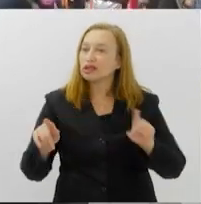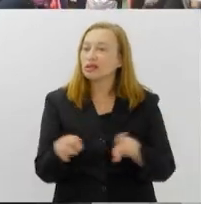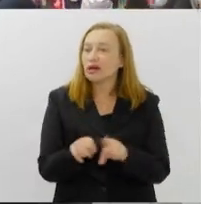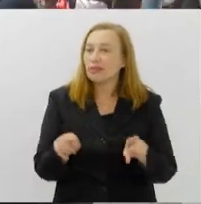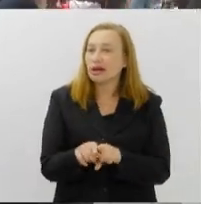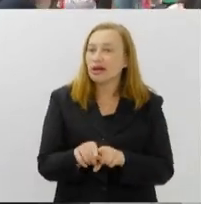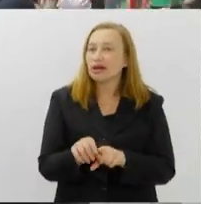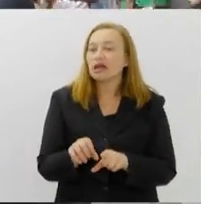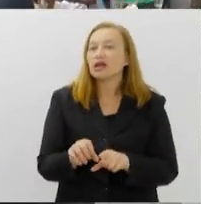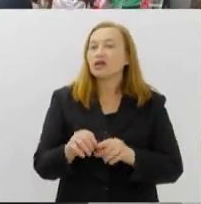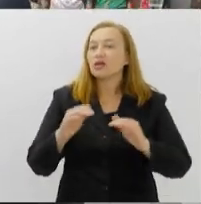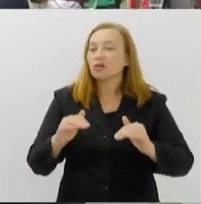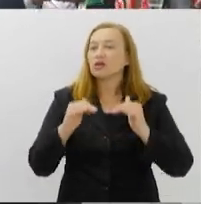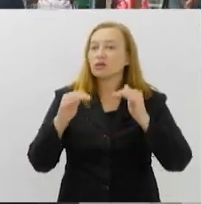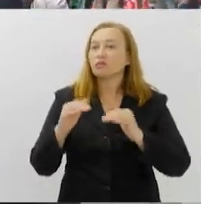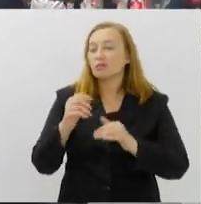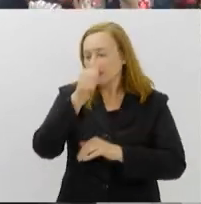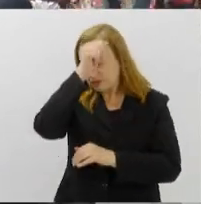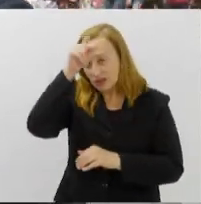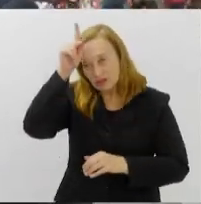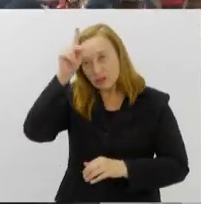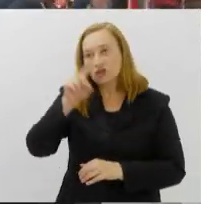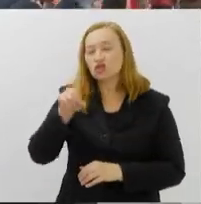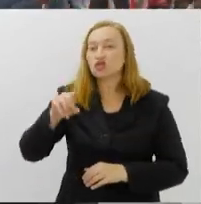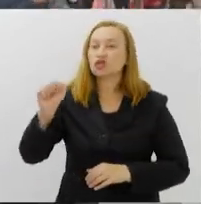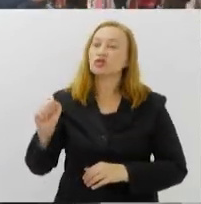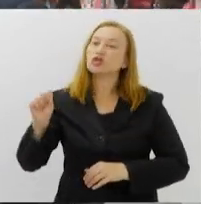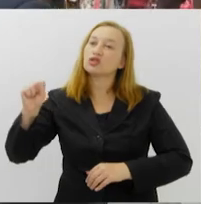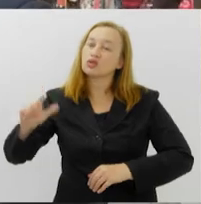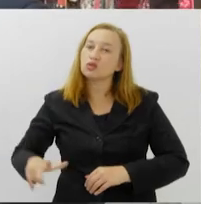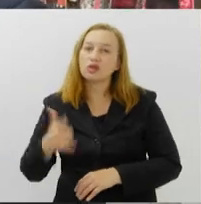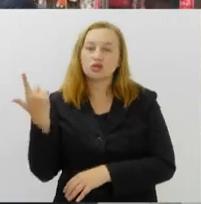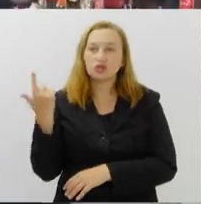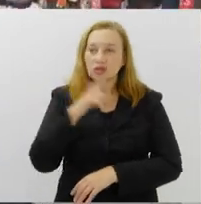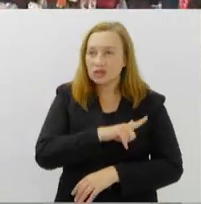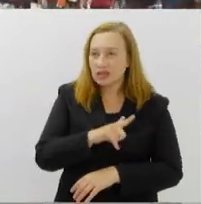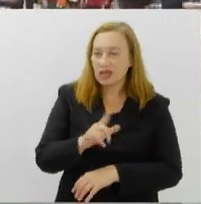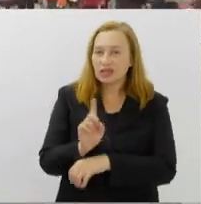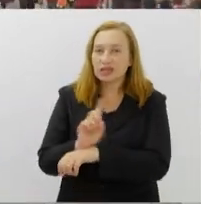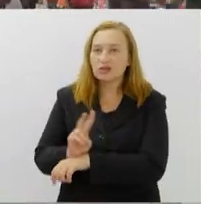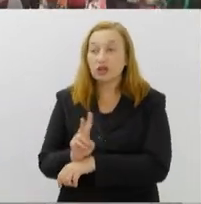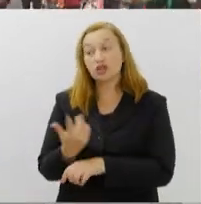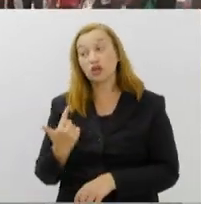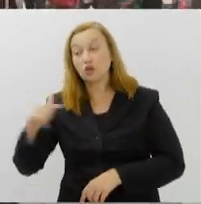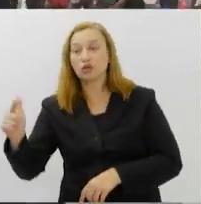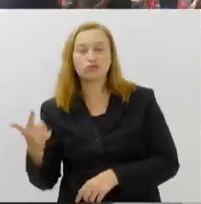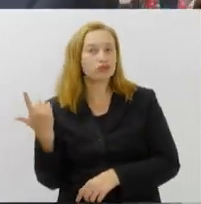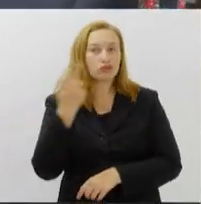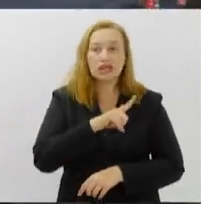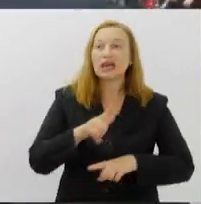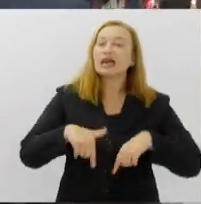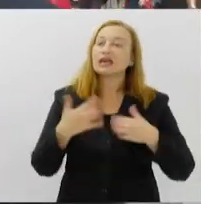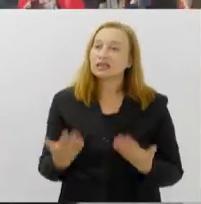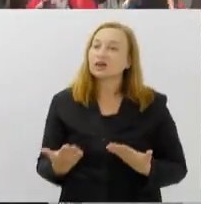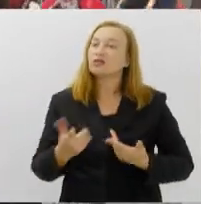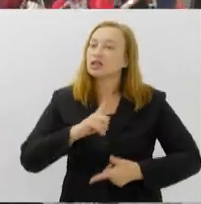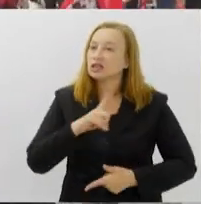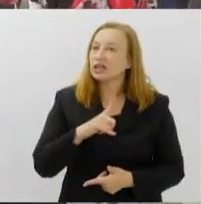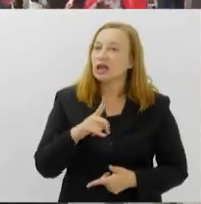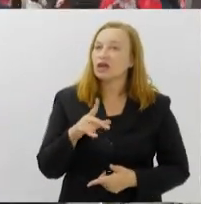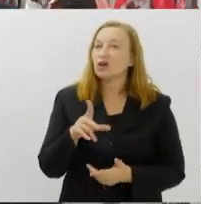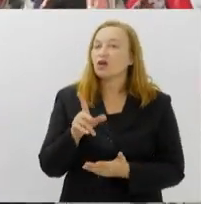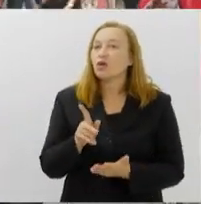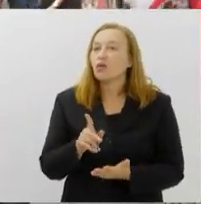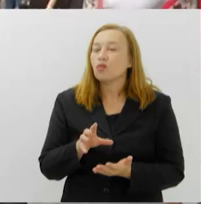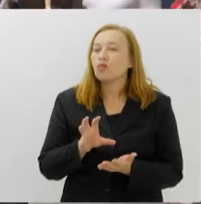prefeitura, da Zona Sul, a gente consegue mais ainda uma segurança que muitos outros não conseguem. Então, essa questão de ter um polo no seu